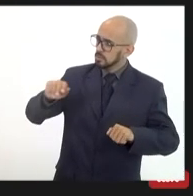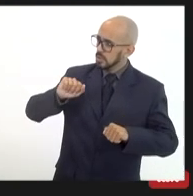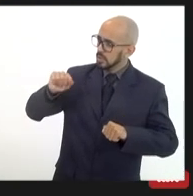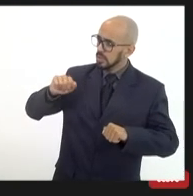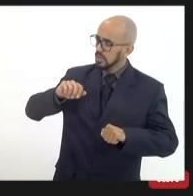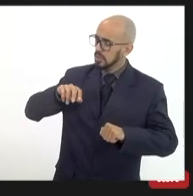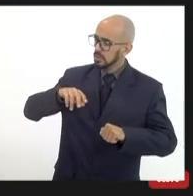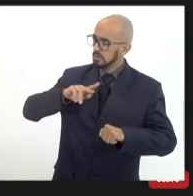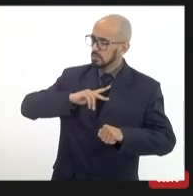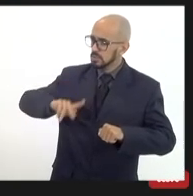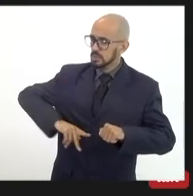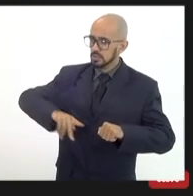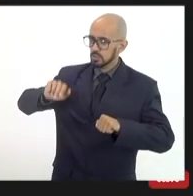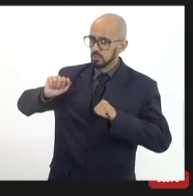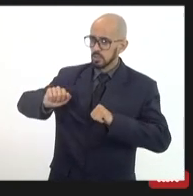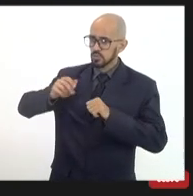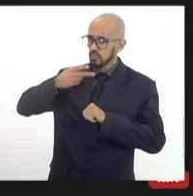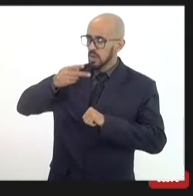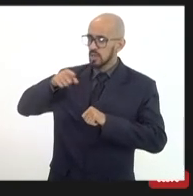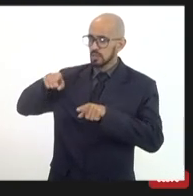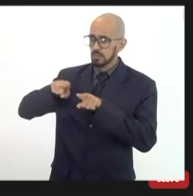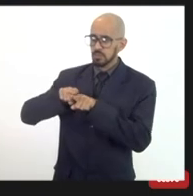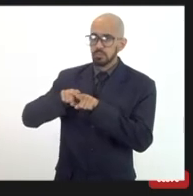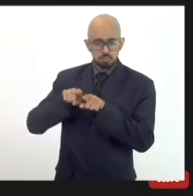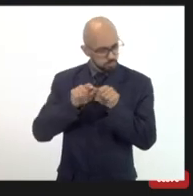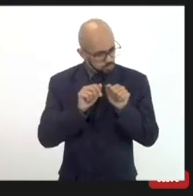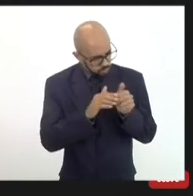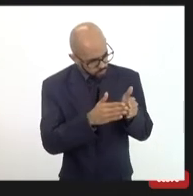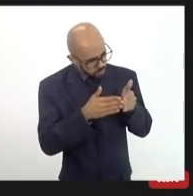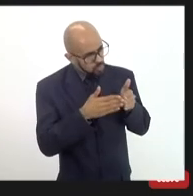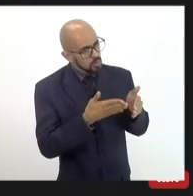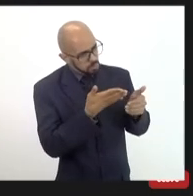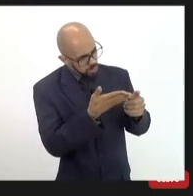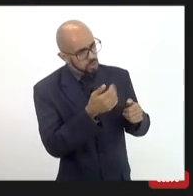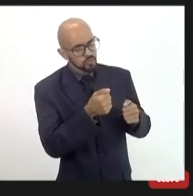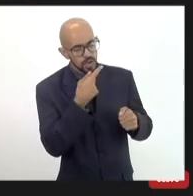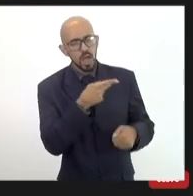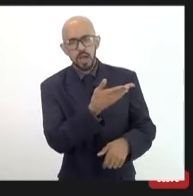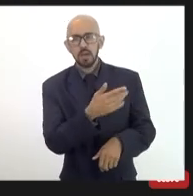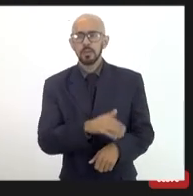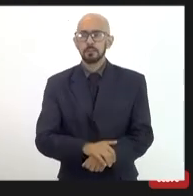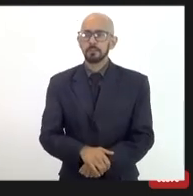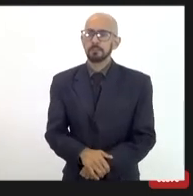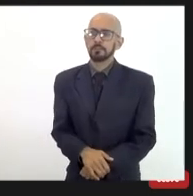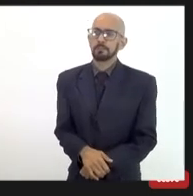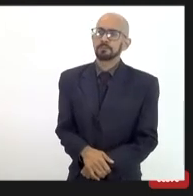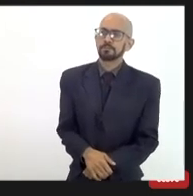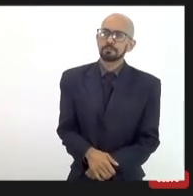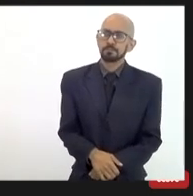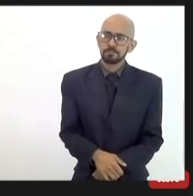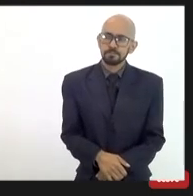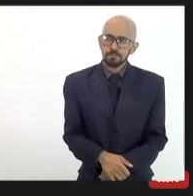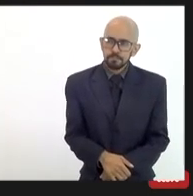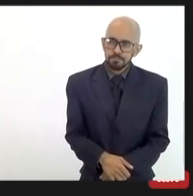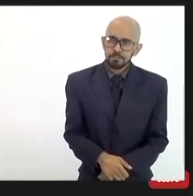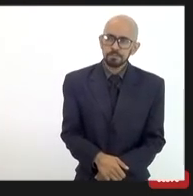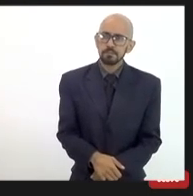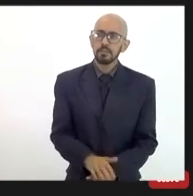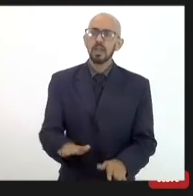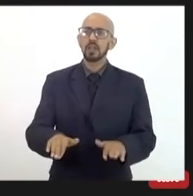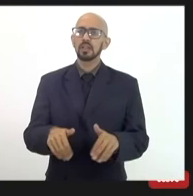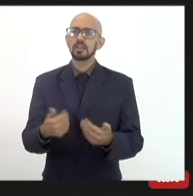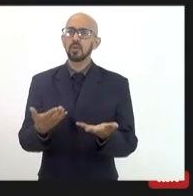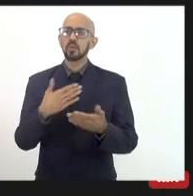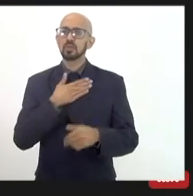rápida Aldir por favor Aldir então gostaria primeiro de sugerir a